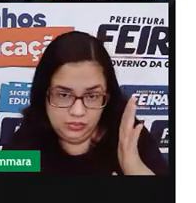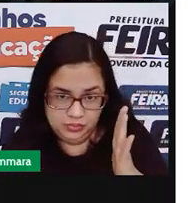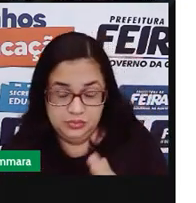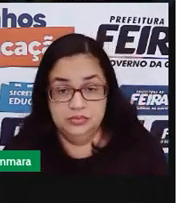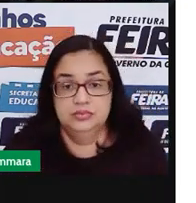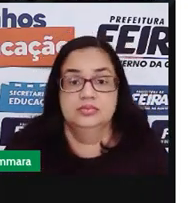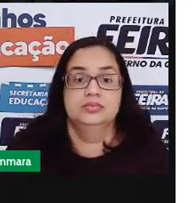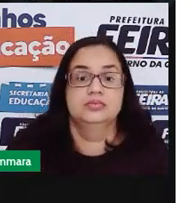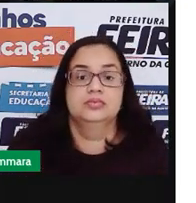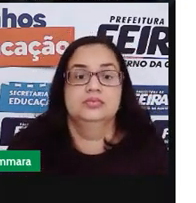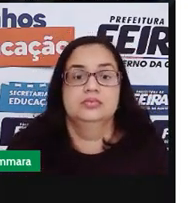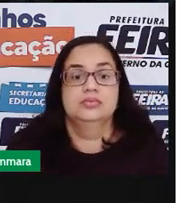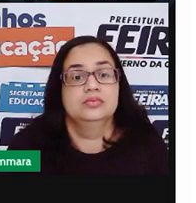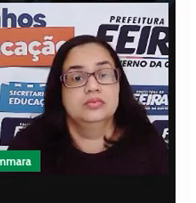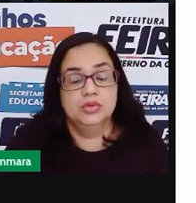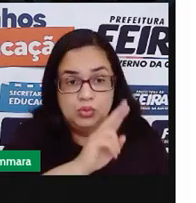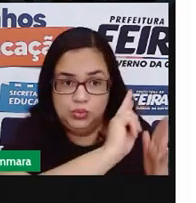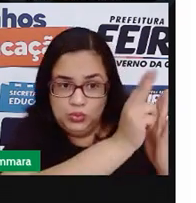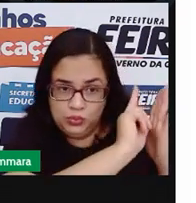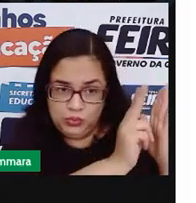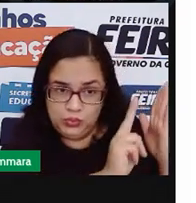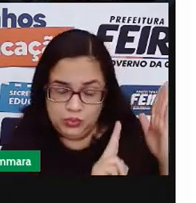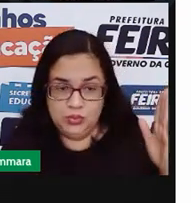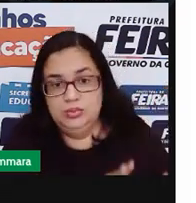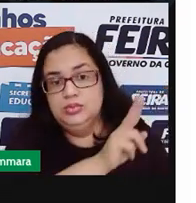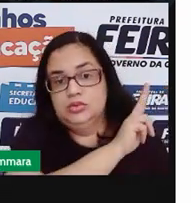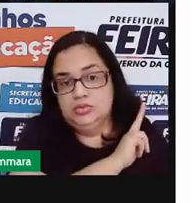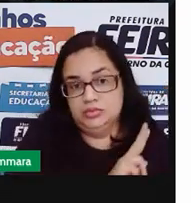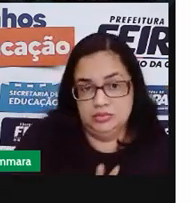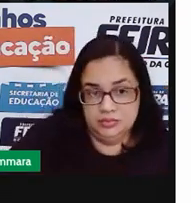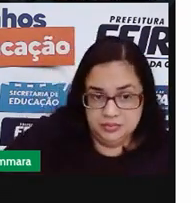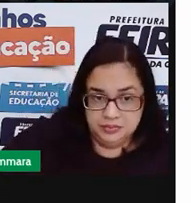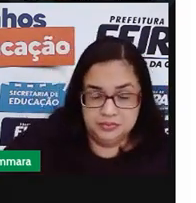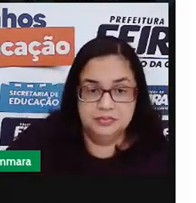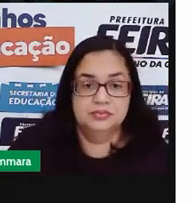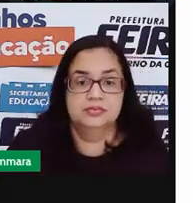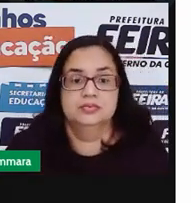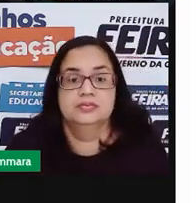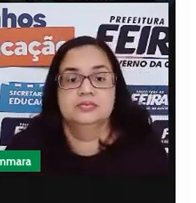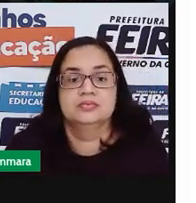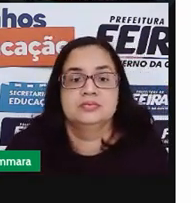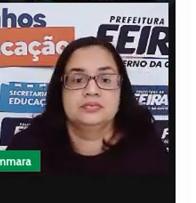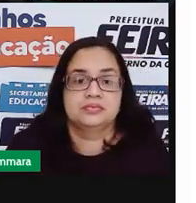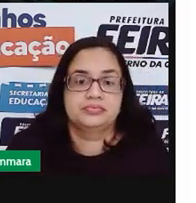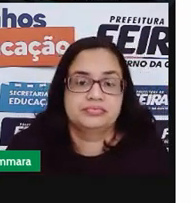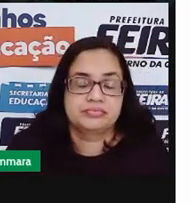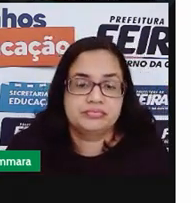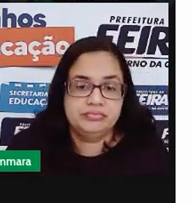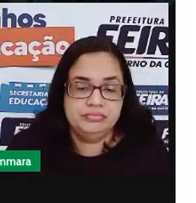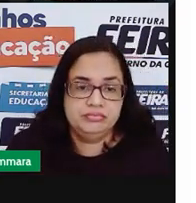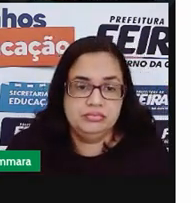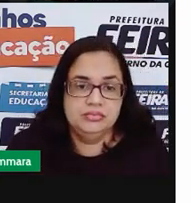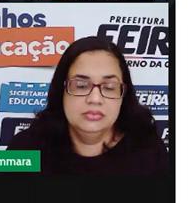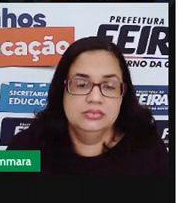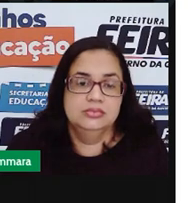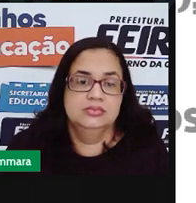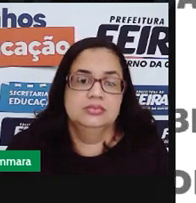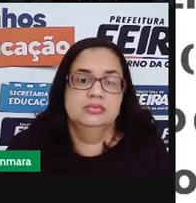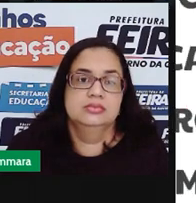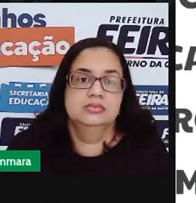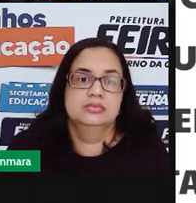Edivaldo Lima, José Carneiro Rocha, Luiz da Feira, Rom do Povo, Correia